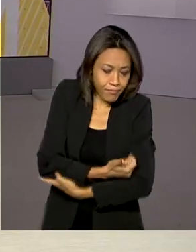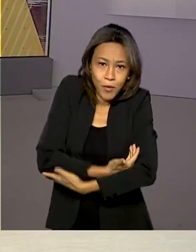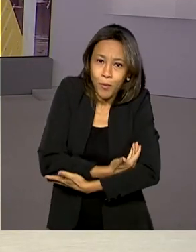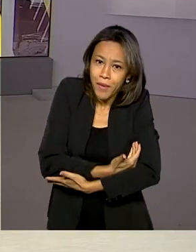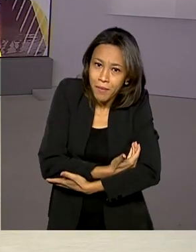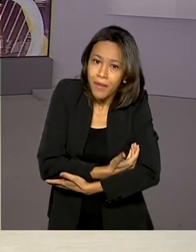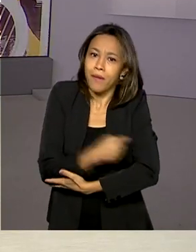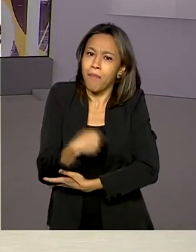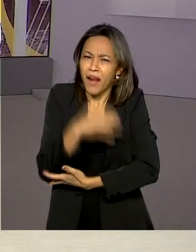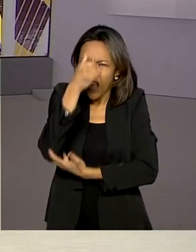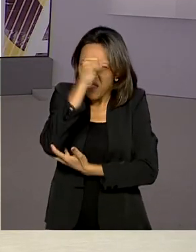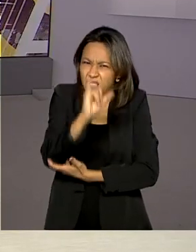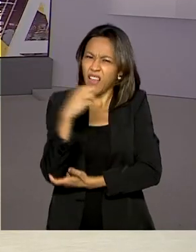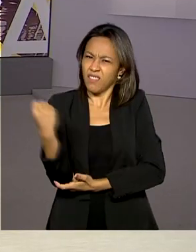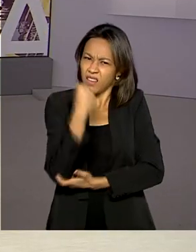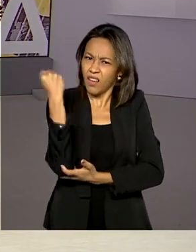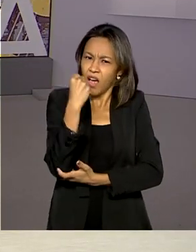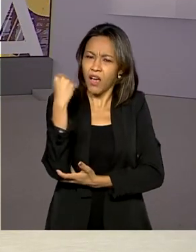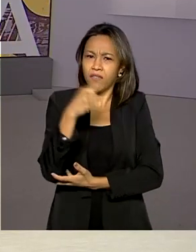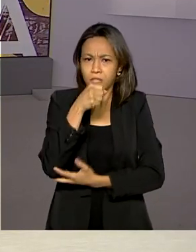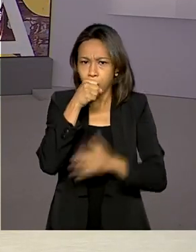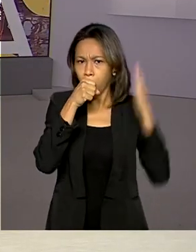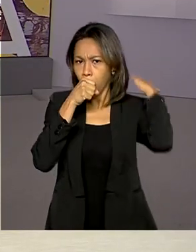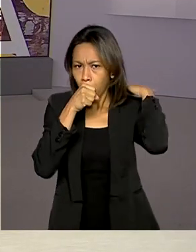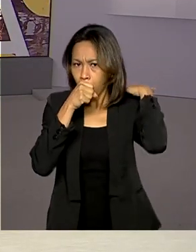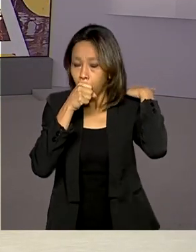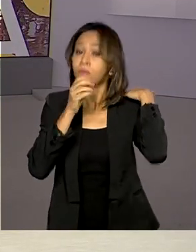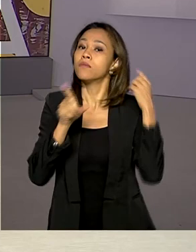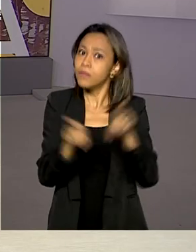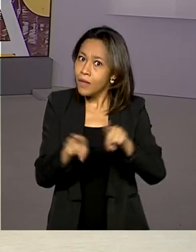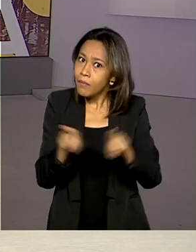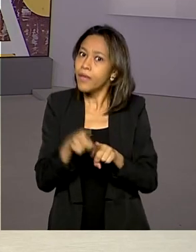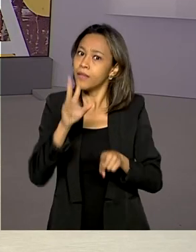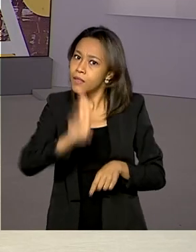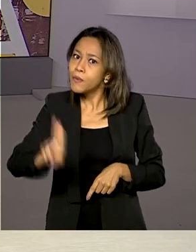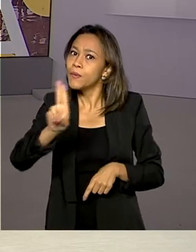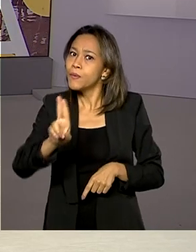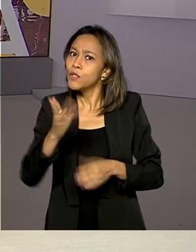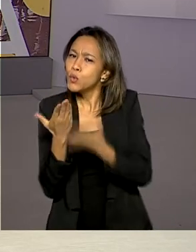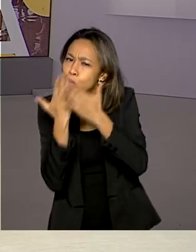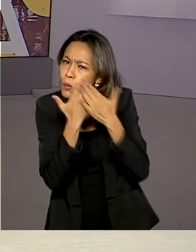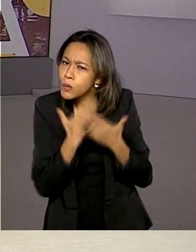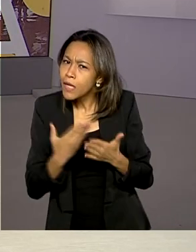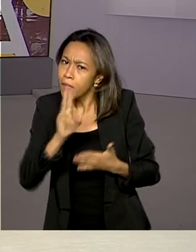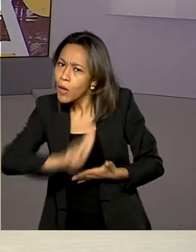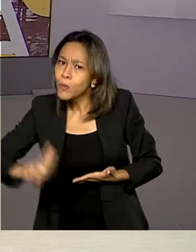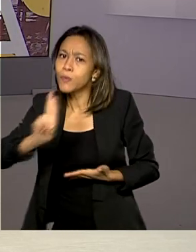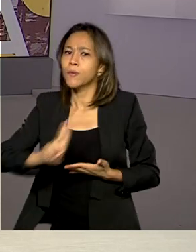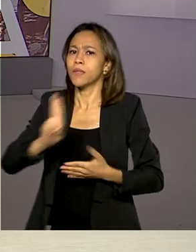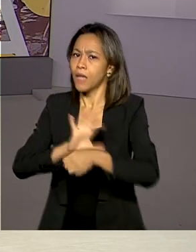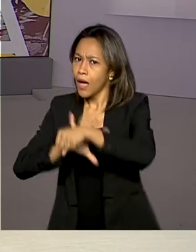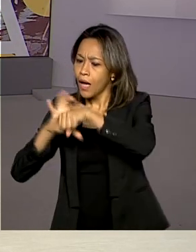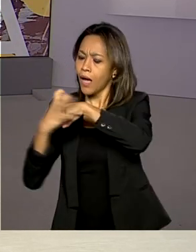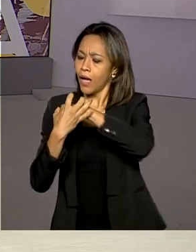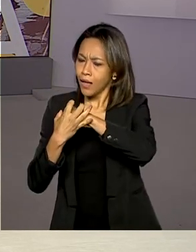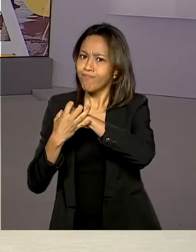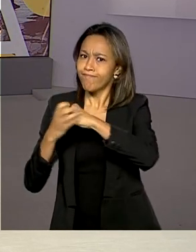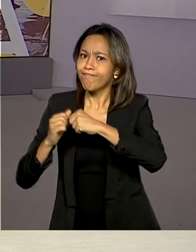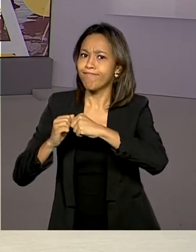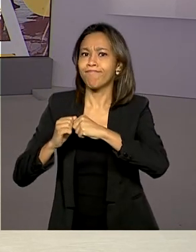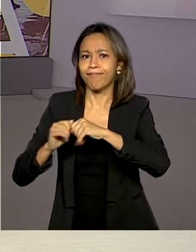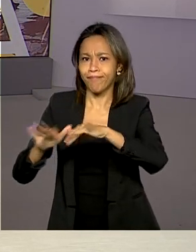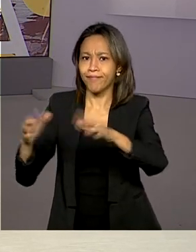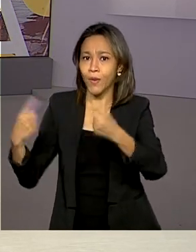formas graves de tuberculose, está sendo estudada também para a prevenção da Covid-19. No Rio de Janeiro, a vacina será